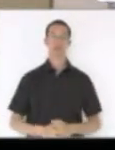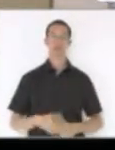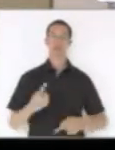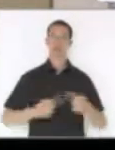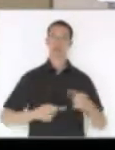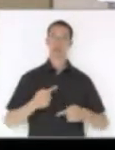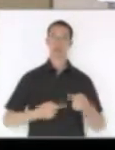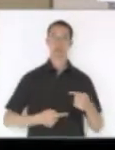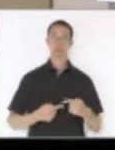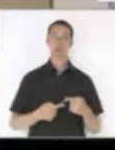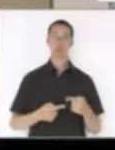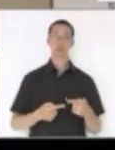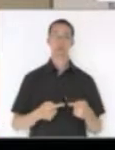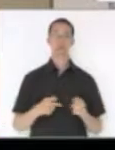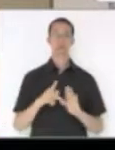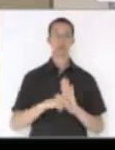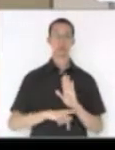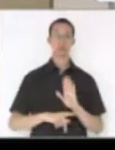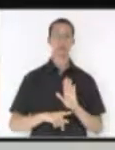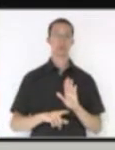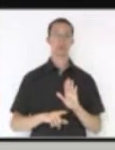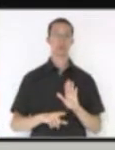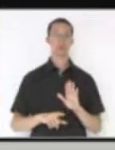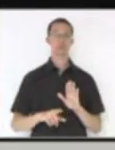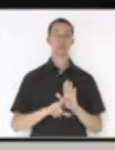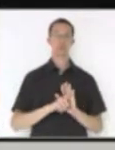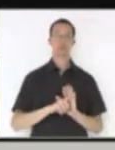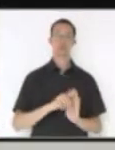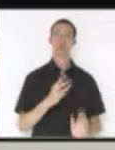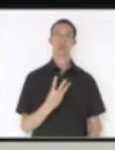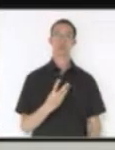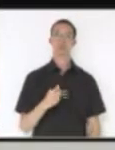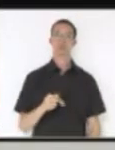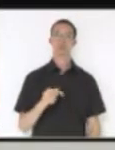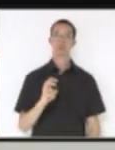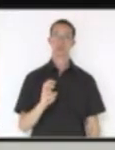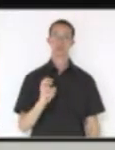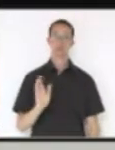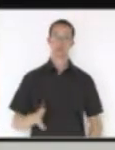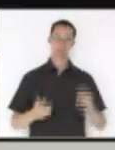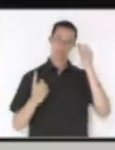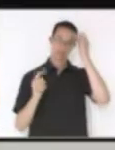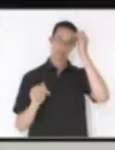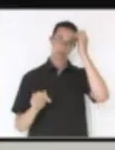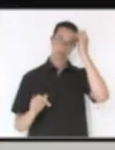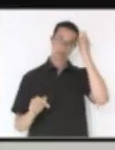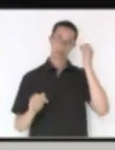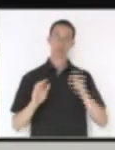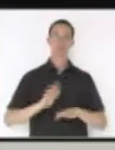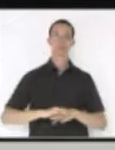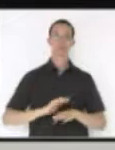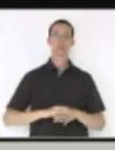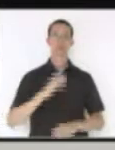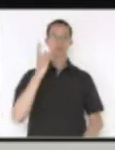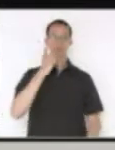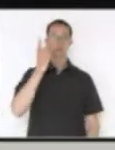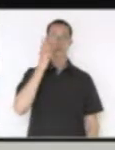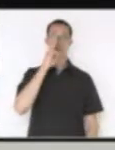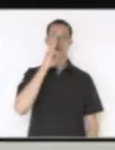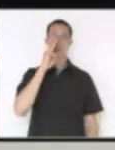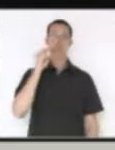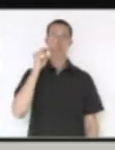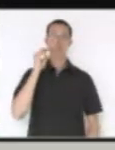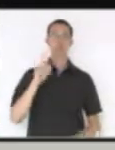Discussão em primeiro turno ao projeto 375 de 2017 de autoria do deputado Mário Marcones e Silvio